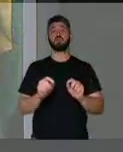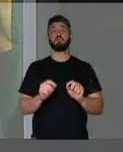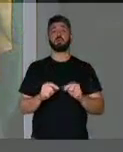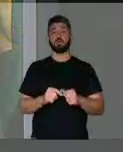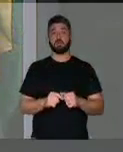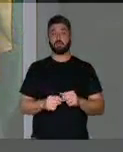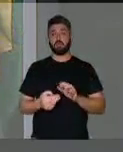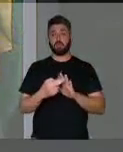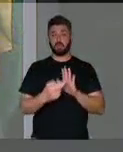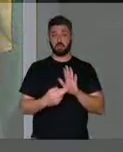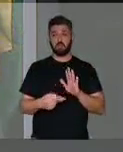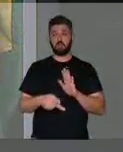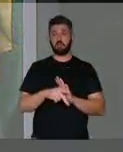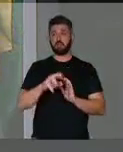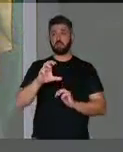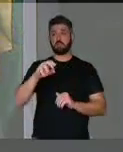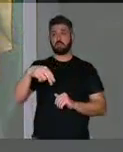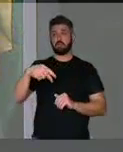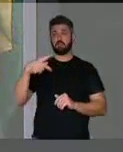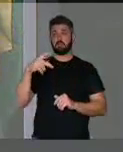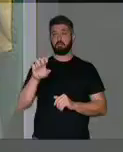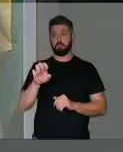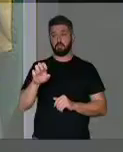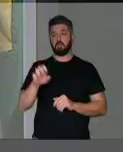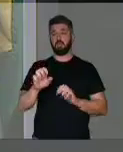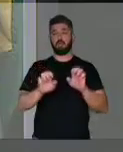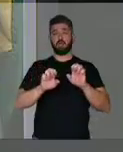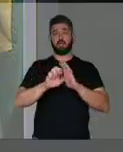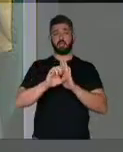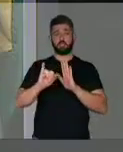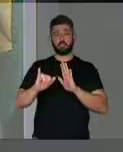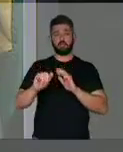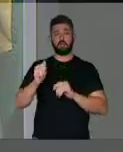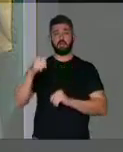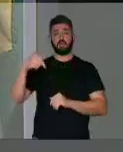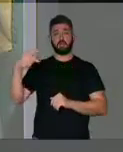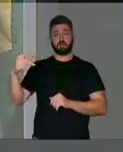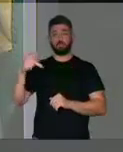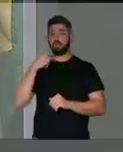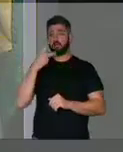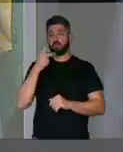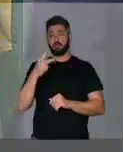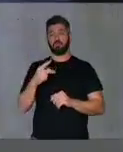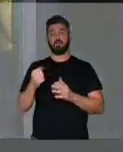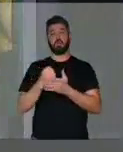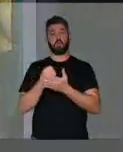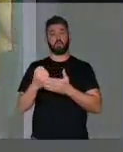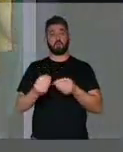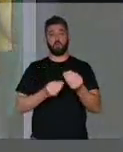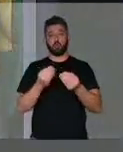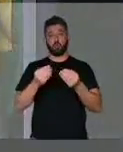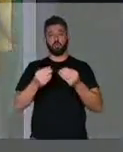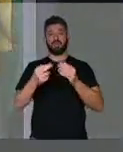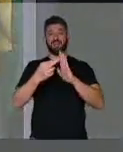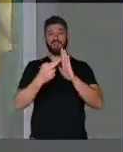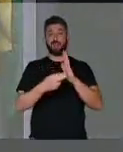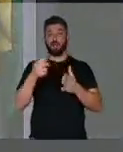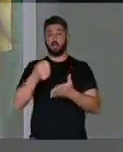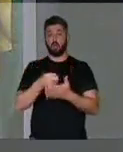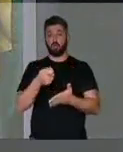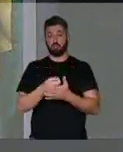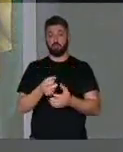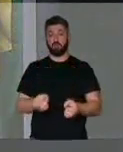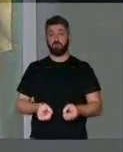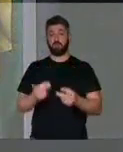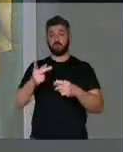as resoluções do CNPE e os editais da ANP, que estabelecem condições contratuais, condicionassem as